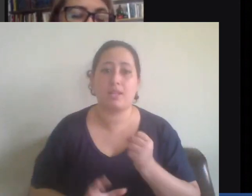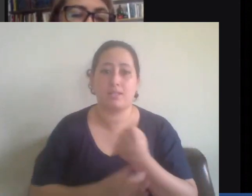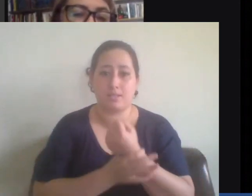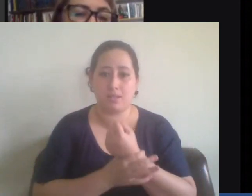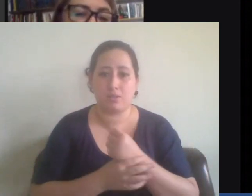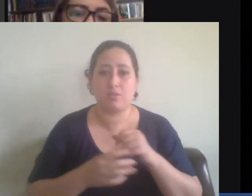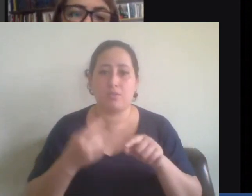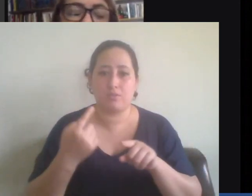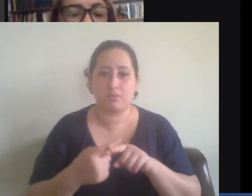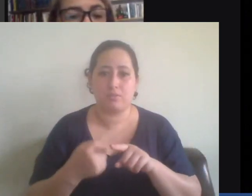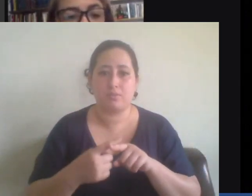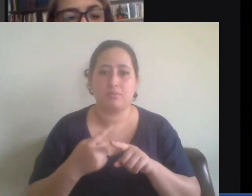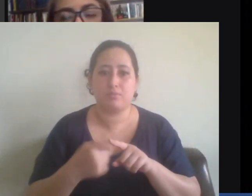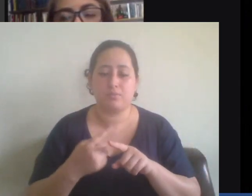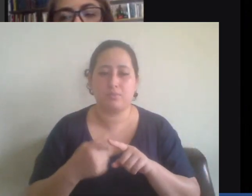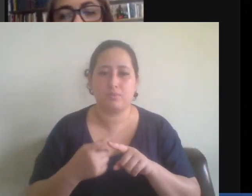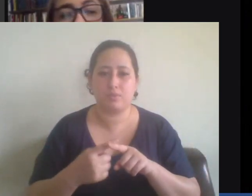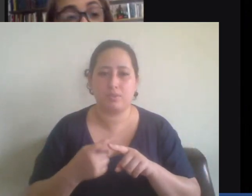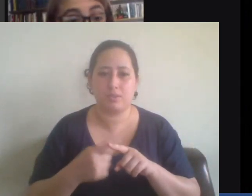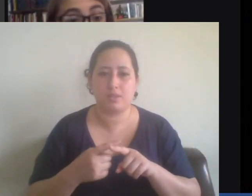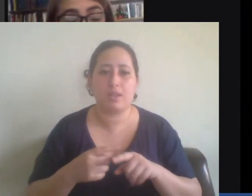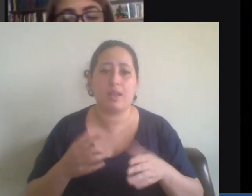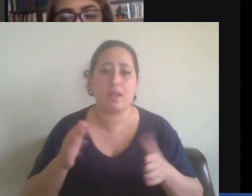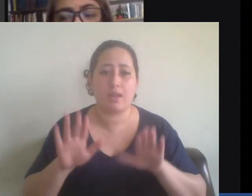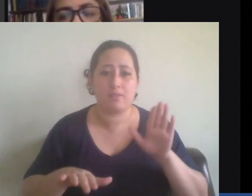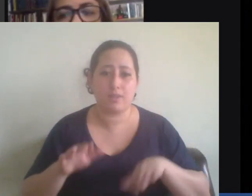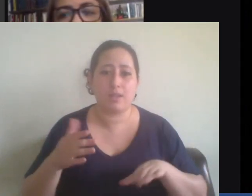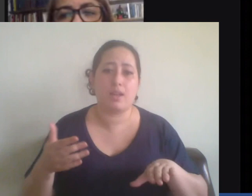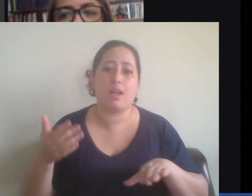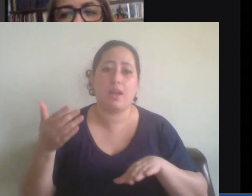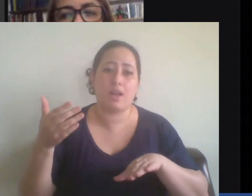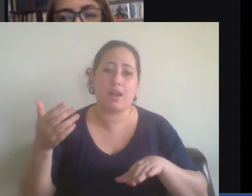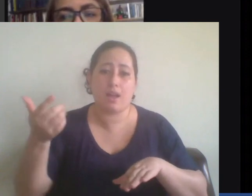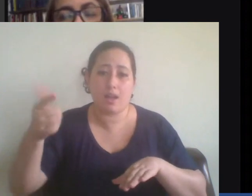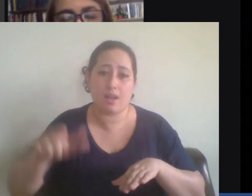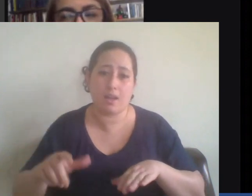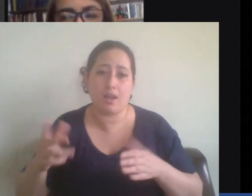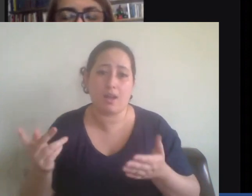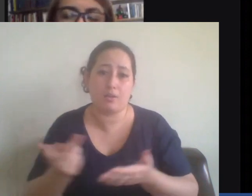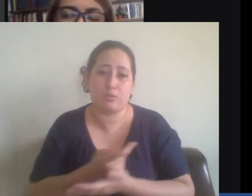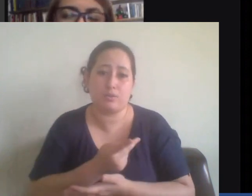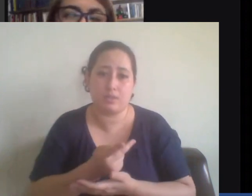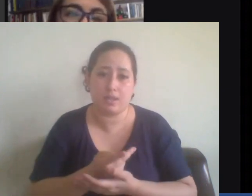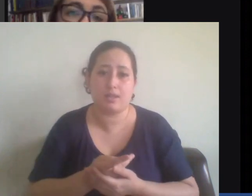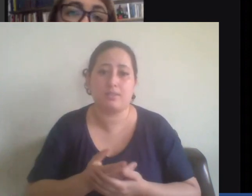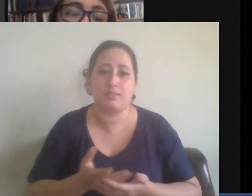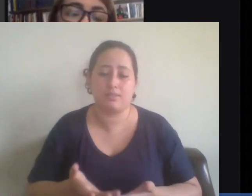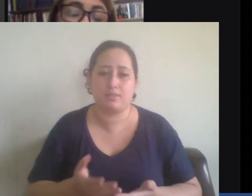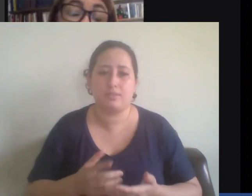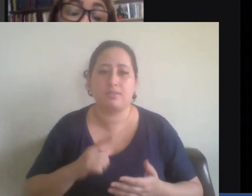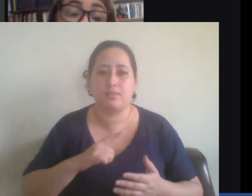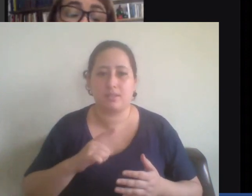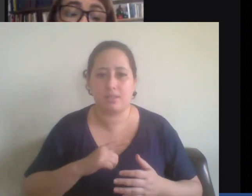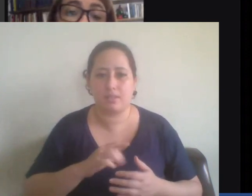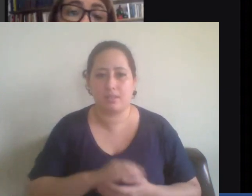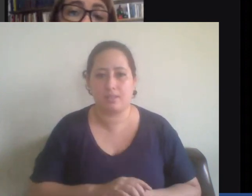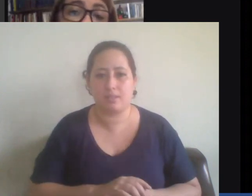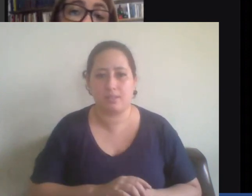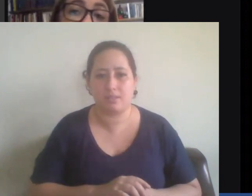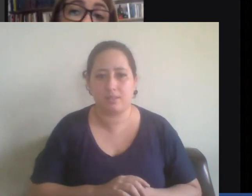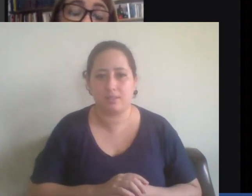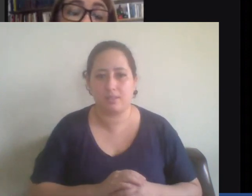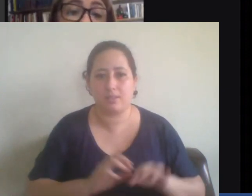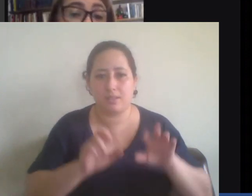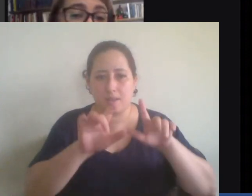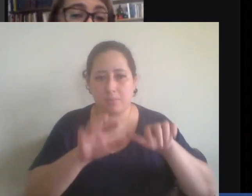porque tem acontecido, tem sido comum acontecer ataques a chats